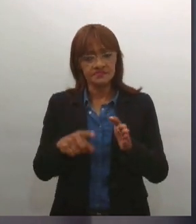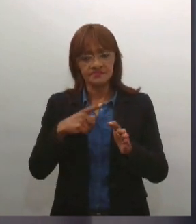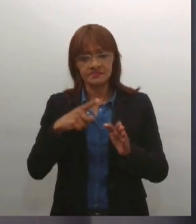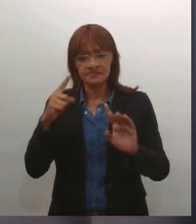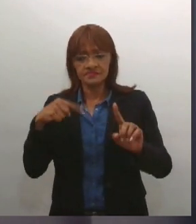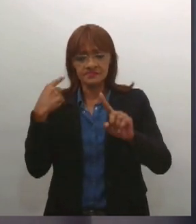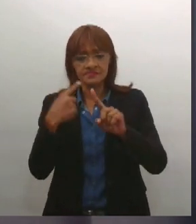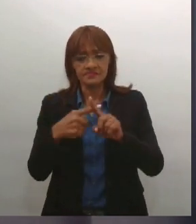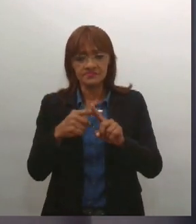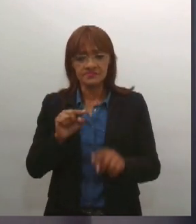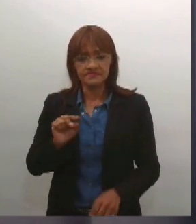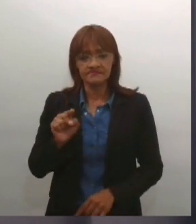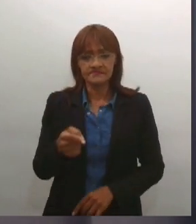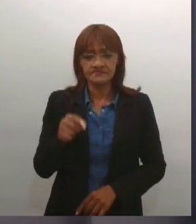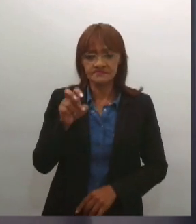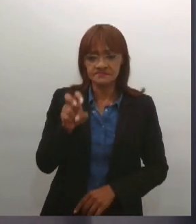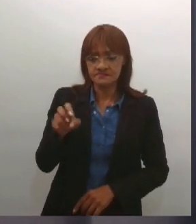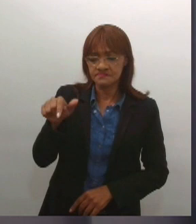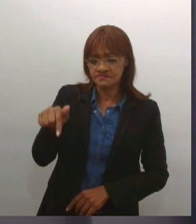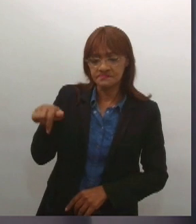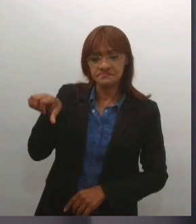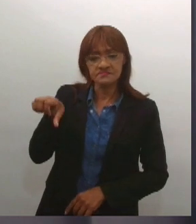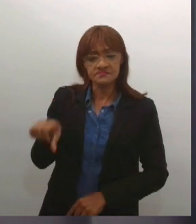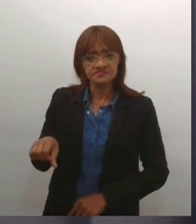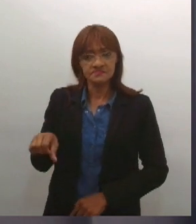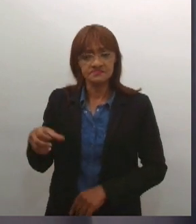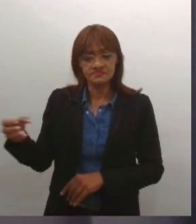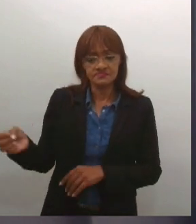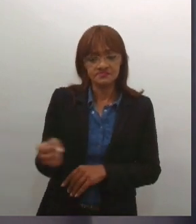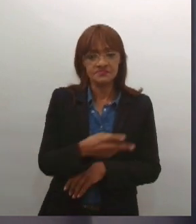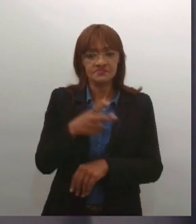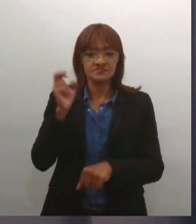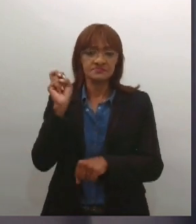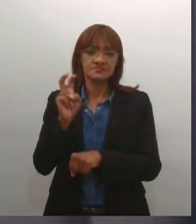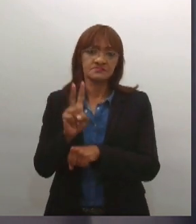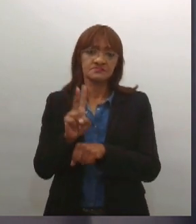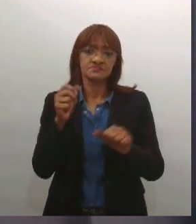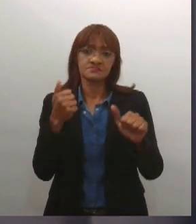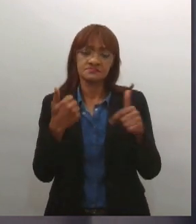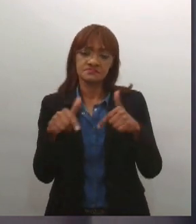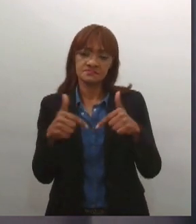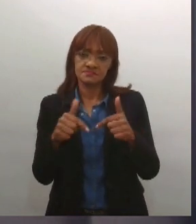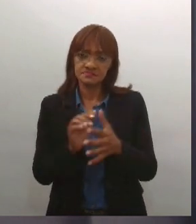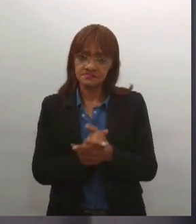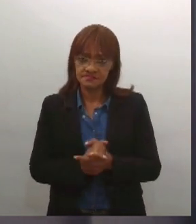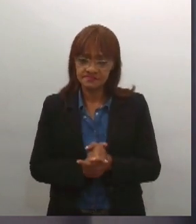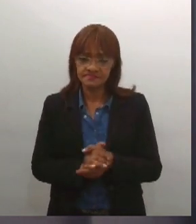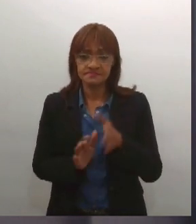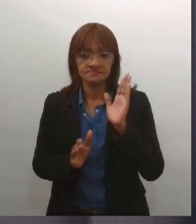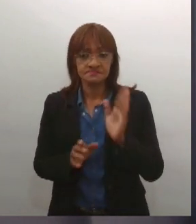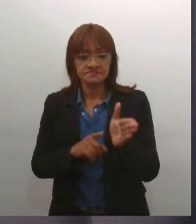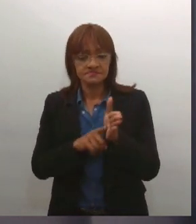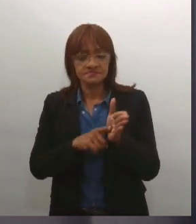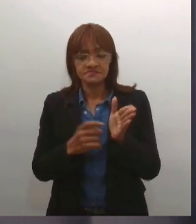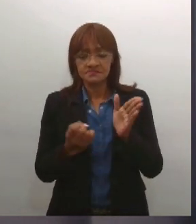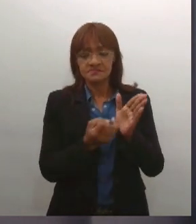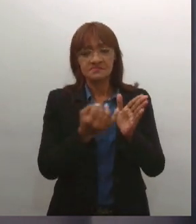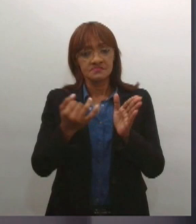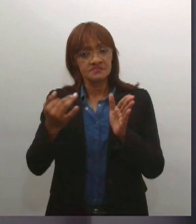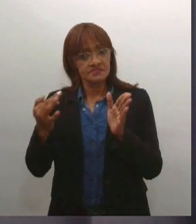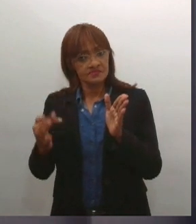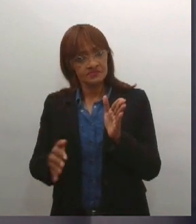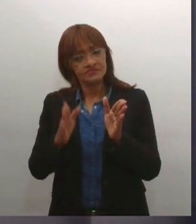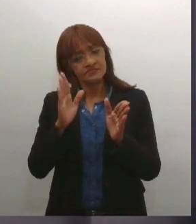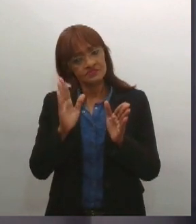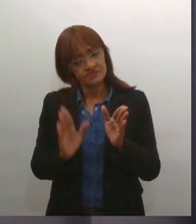.579 novos postos de trabalho formal. De acordo com a análise, o volume registrado no segundo mês de